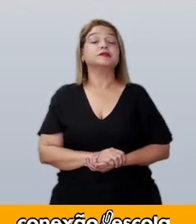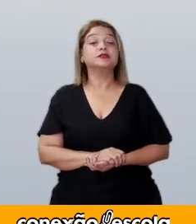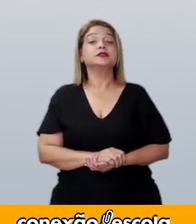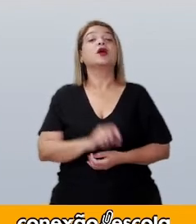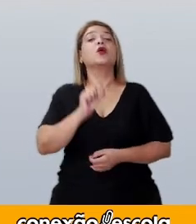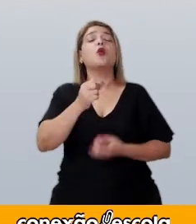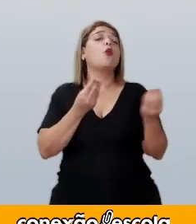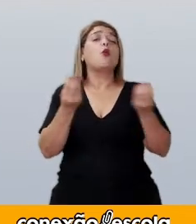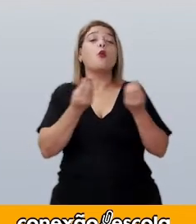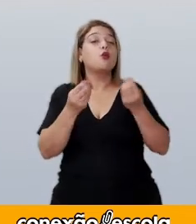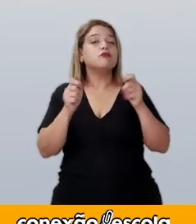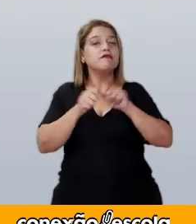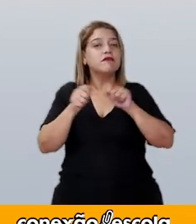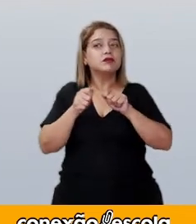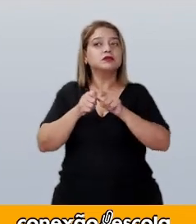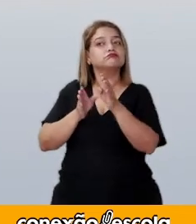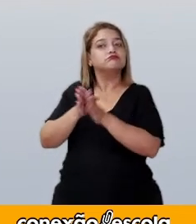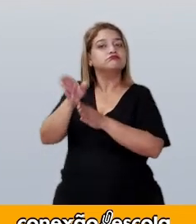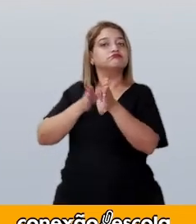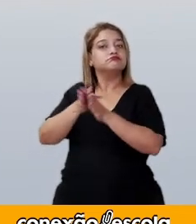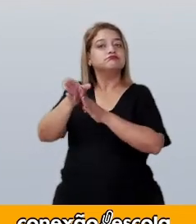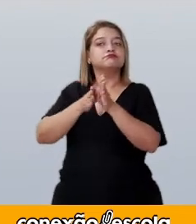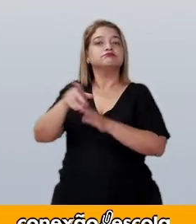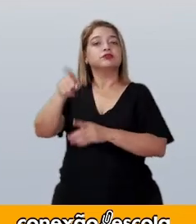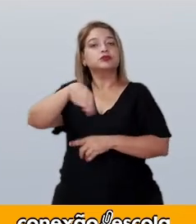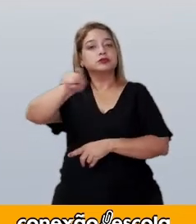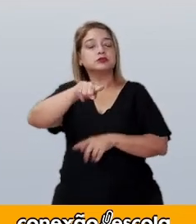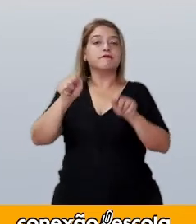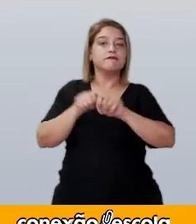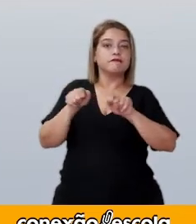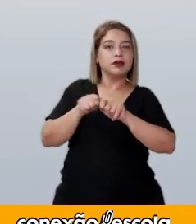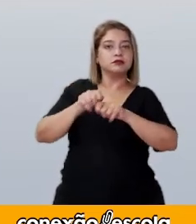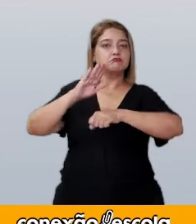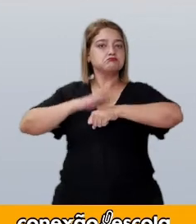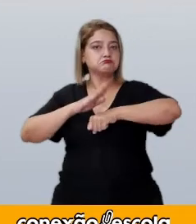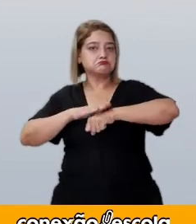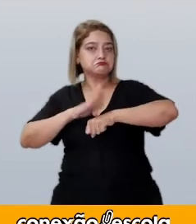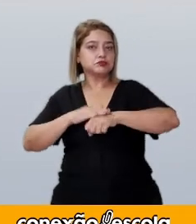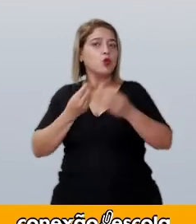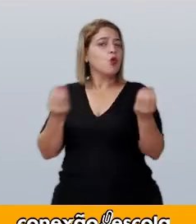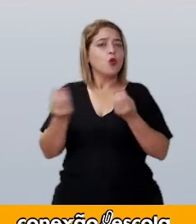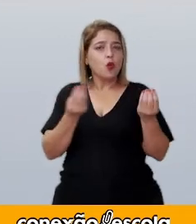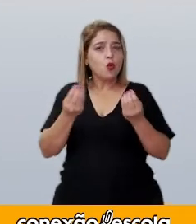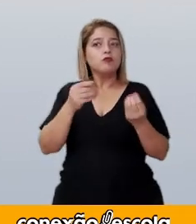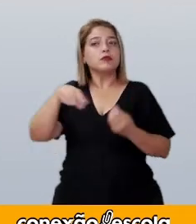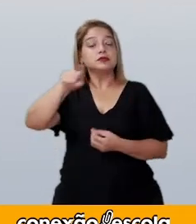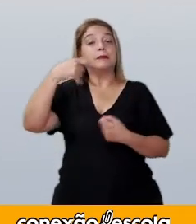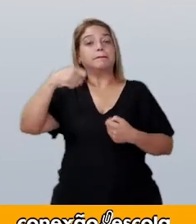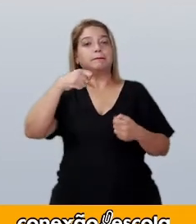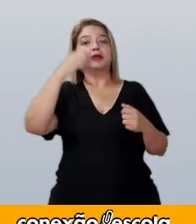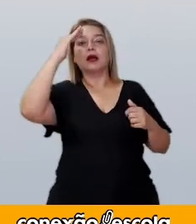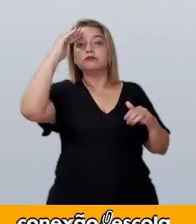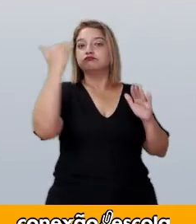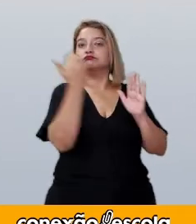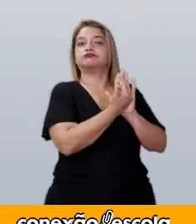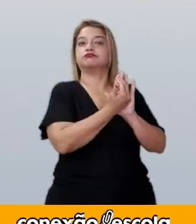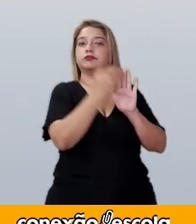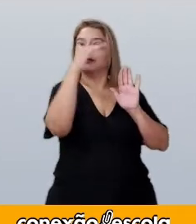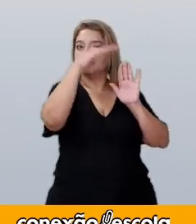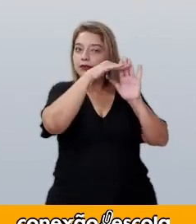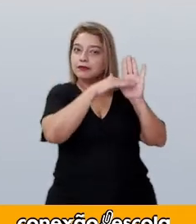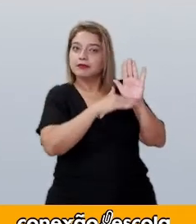E o procedimento, o modo de preparo, o modo de fazer, quais ações devem ser seguidas.